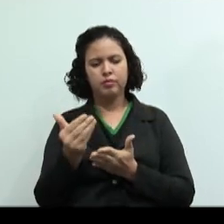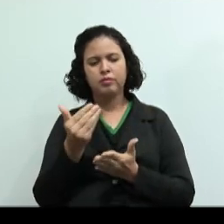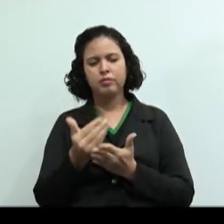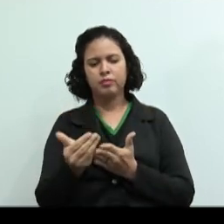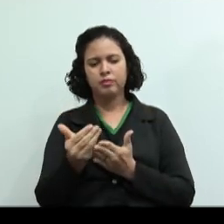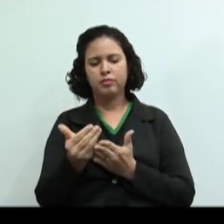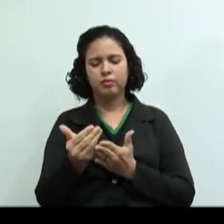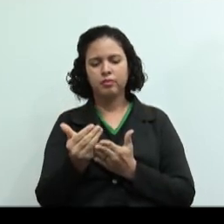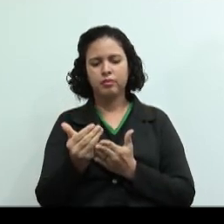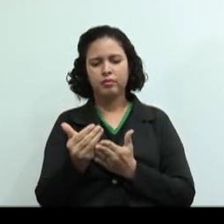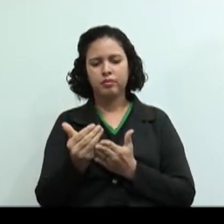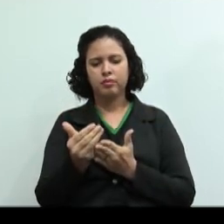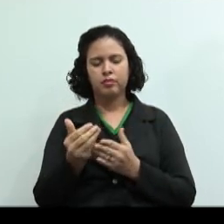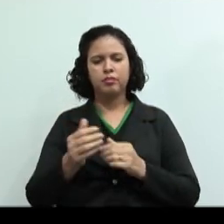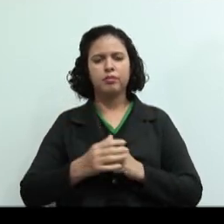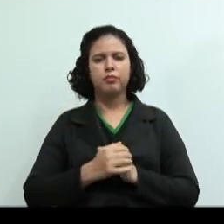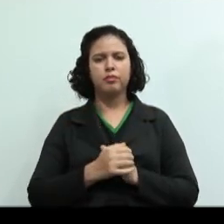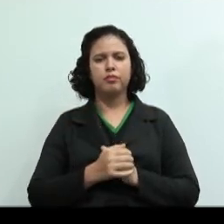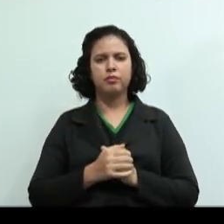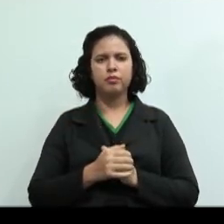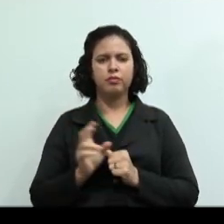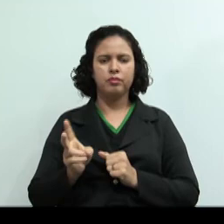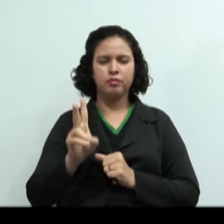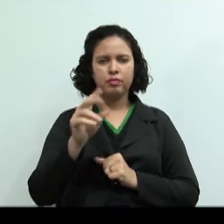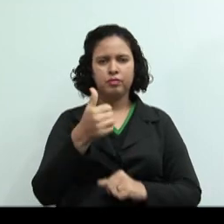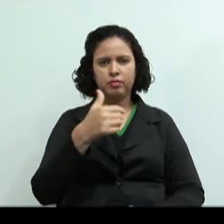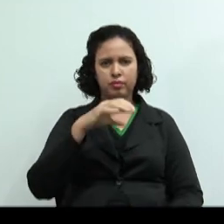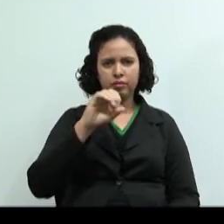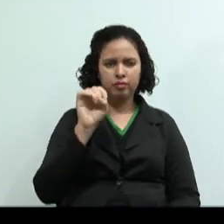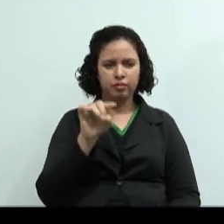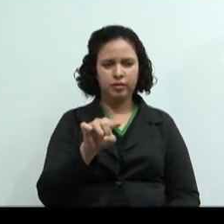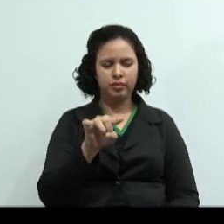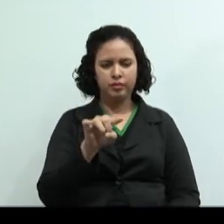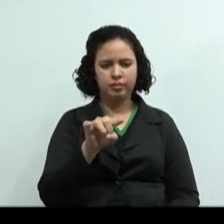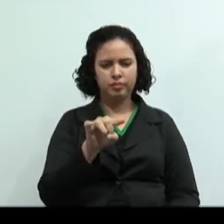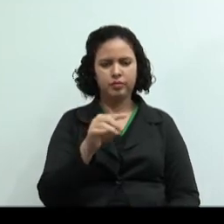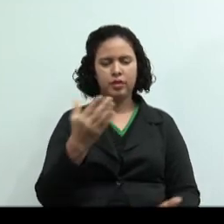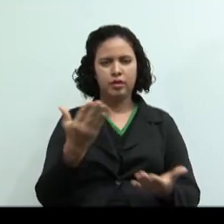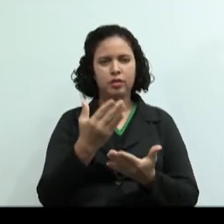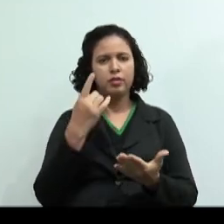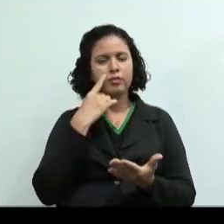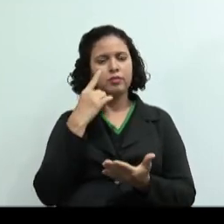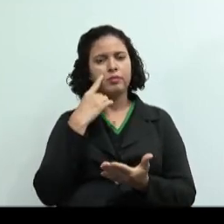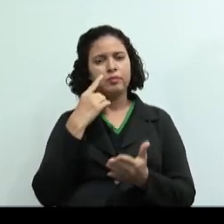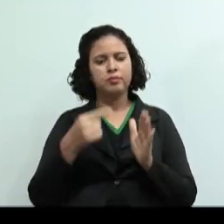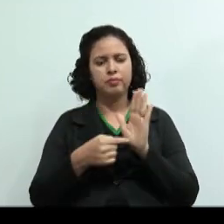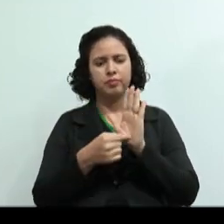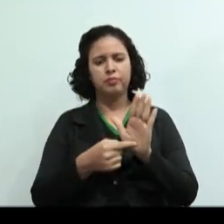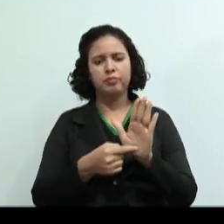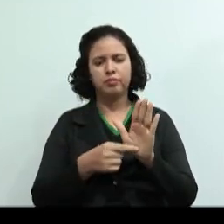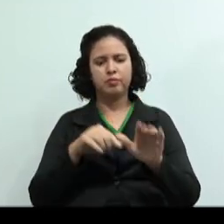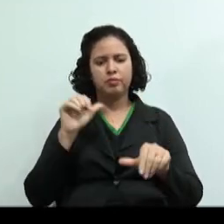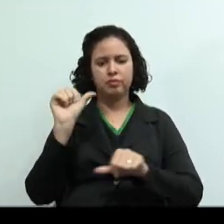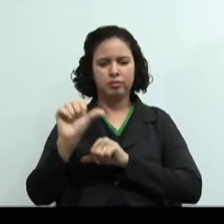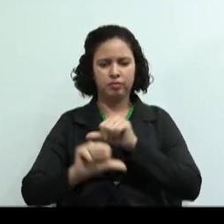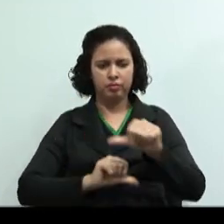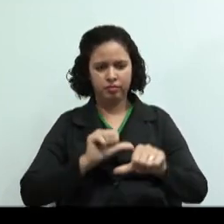equipamentos de fábrica no valor de R 10 mil. Agora vamos para os custos variáveis.